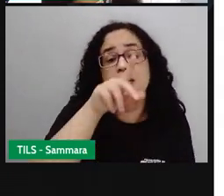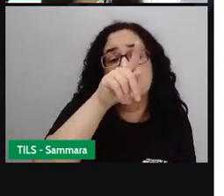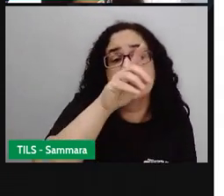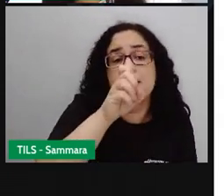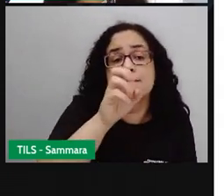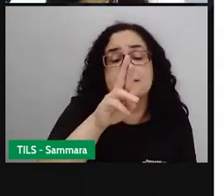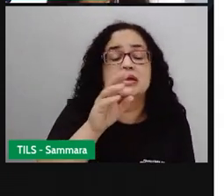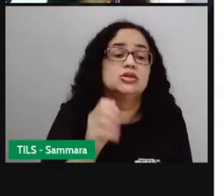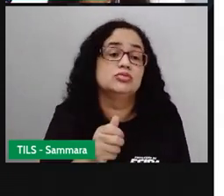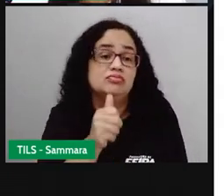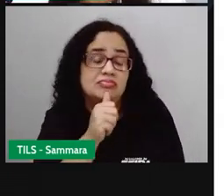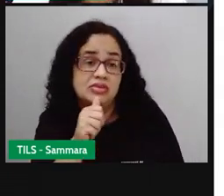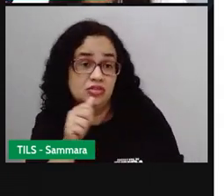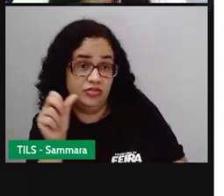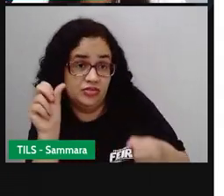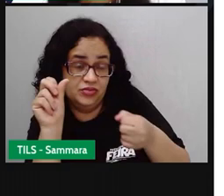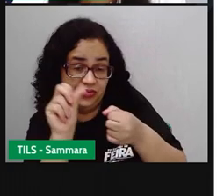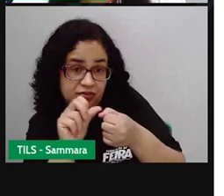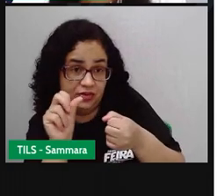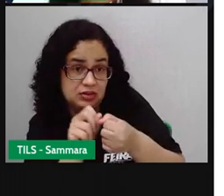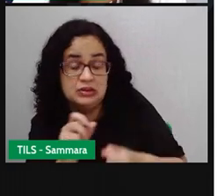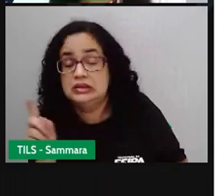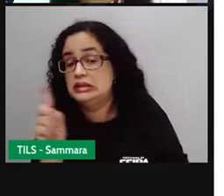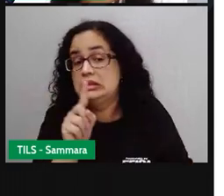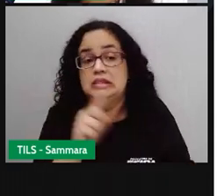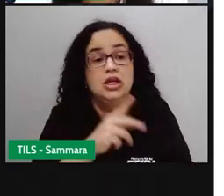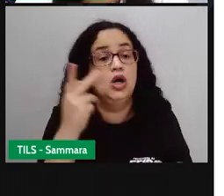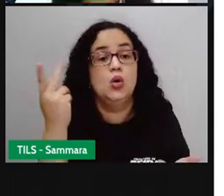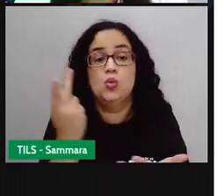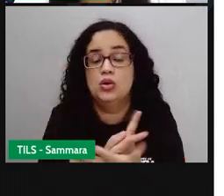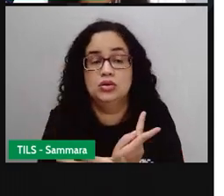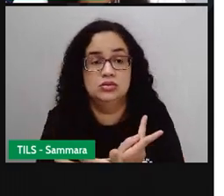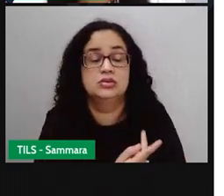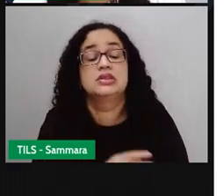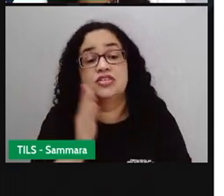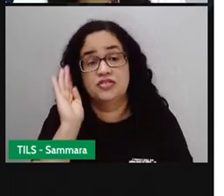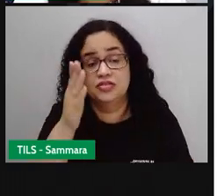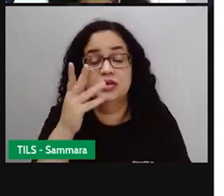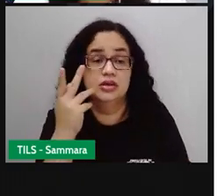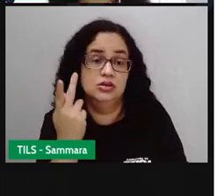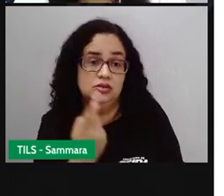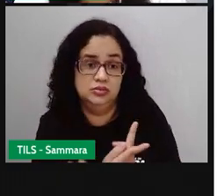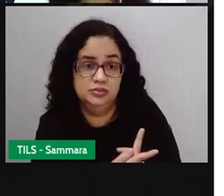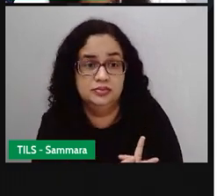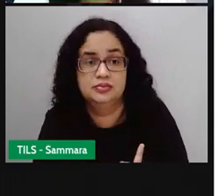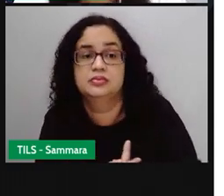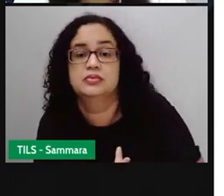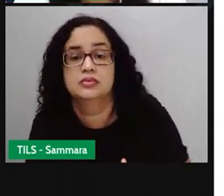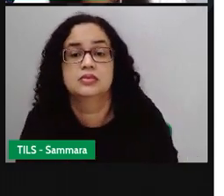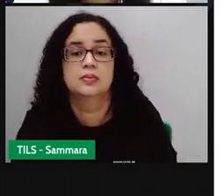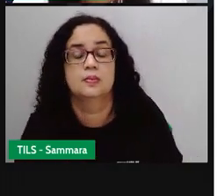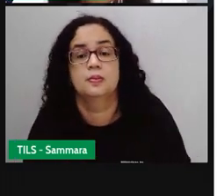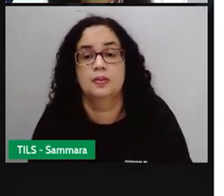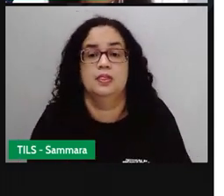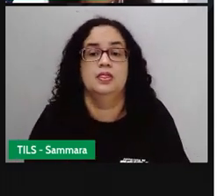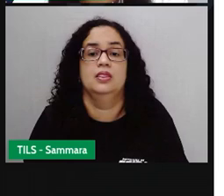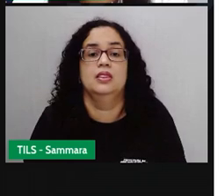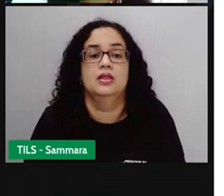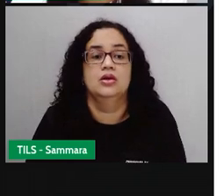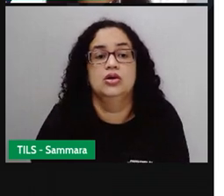irá fazer, né? Algo que ainda não aconteceu, que ainda vai acontecer. Então, indica uma ação